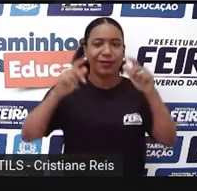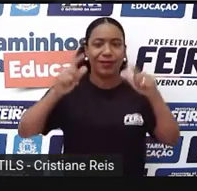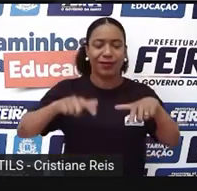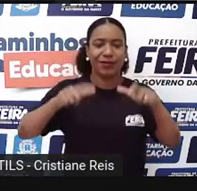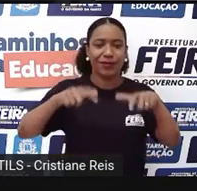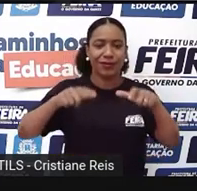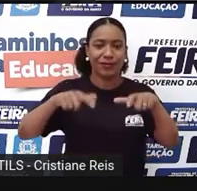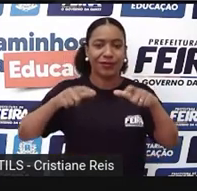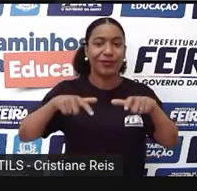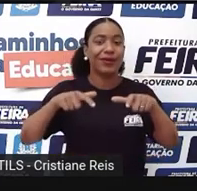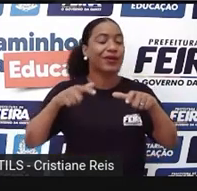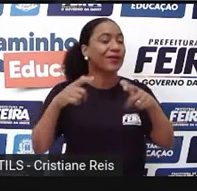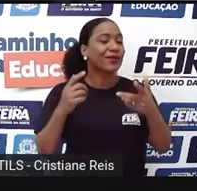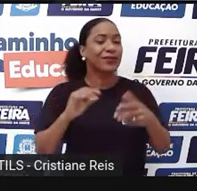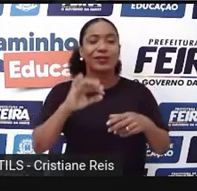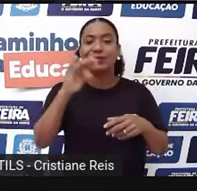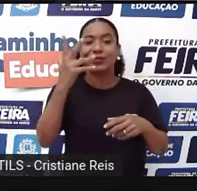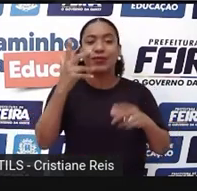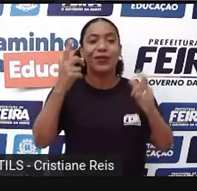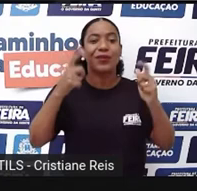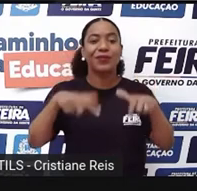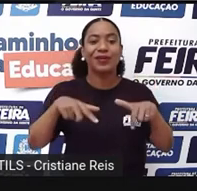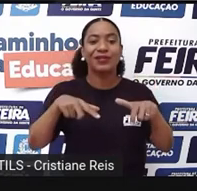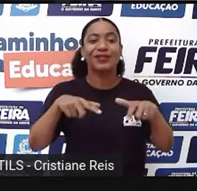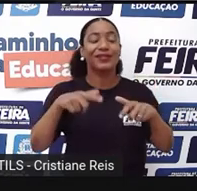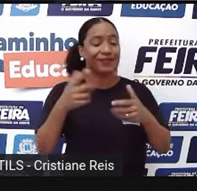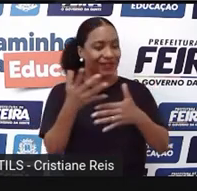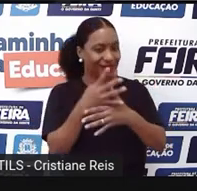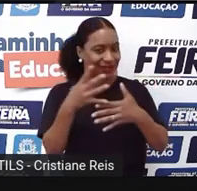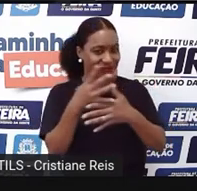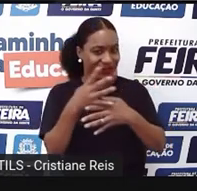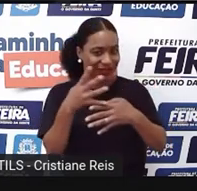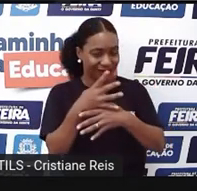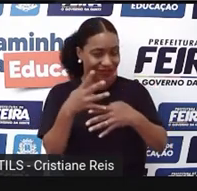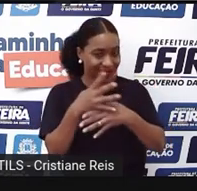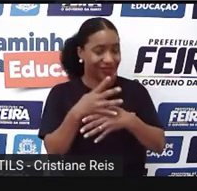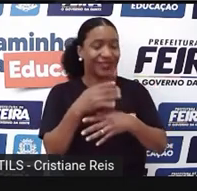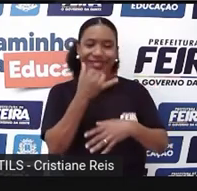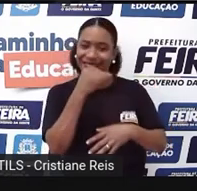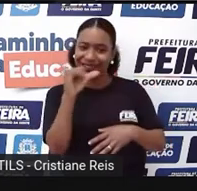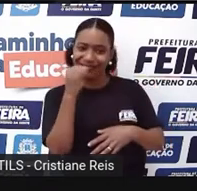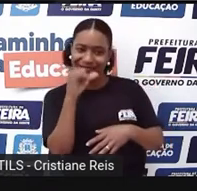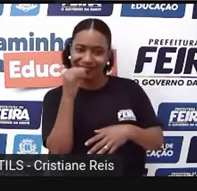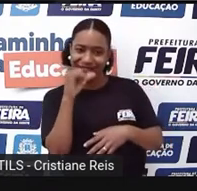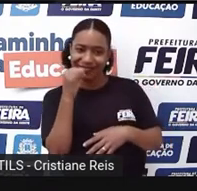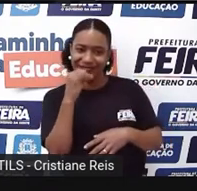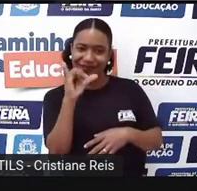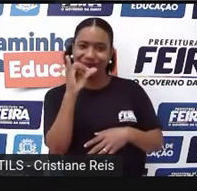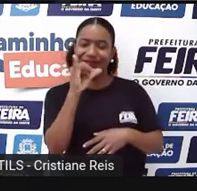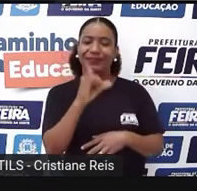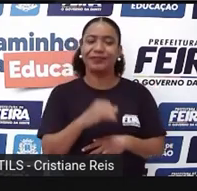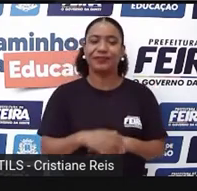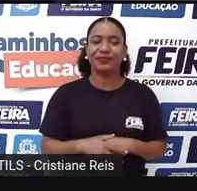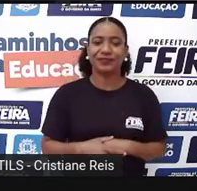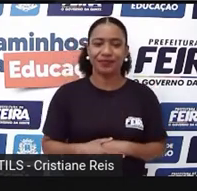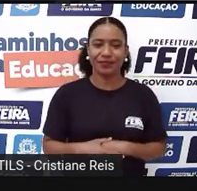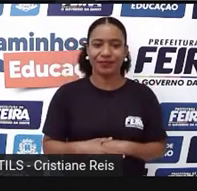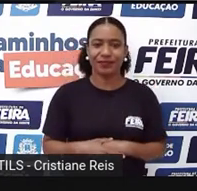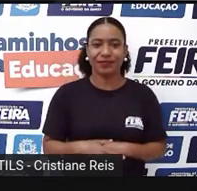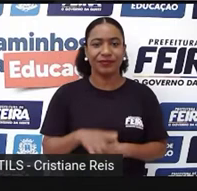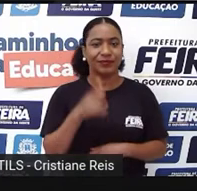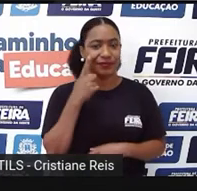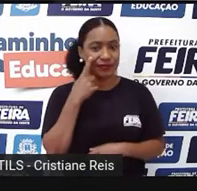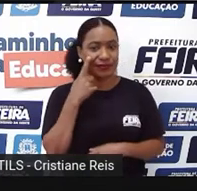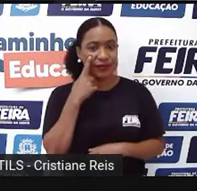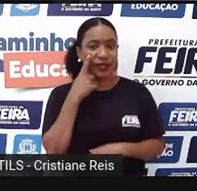fica bem claro no texto que a história aconteceu numa cidade chamada Verona, na Itália. Agora, em